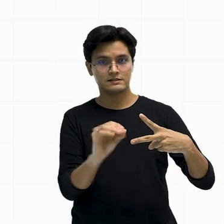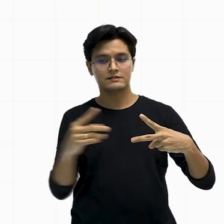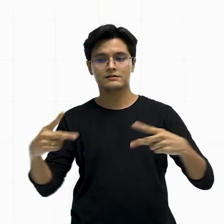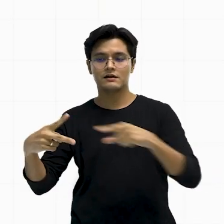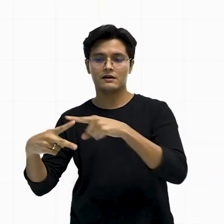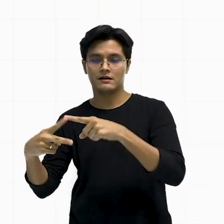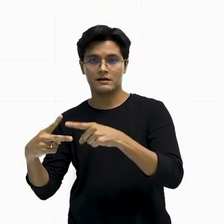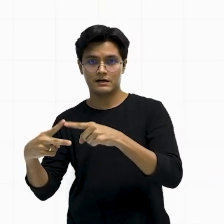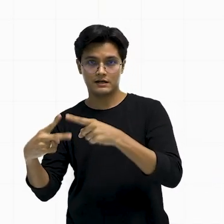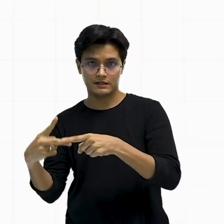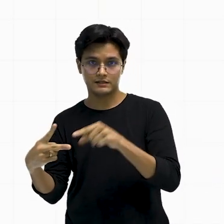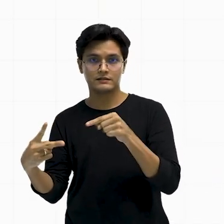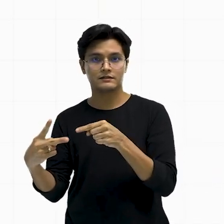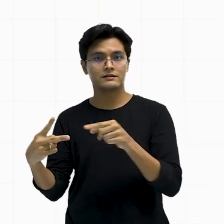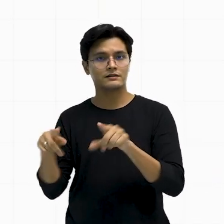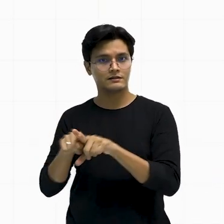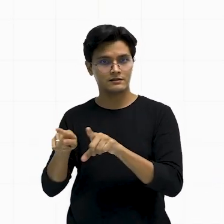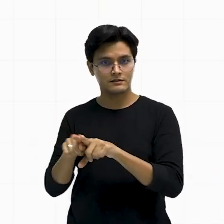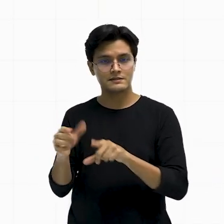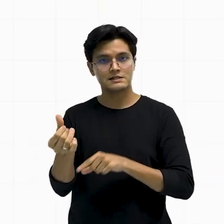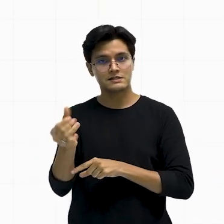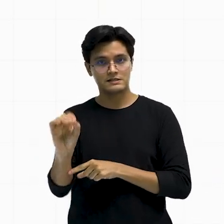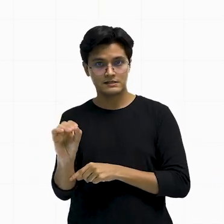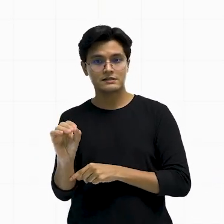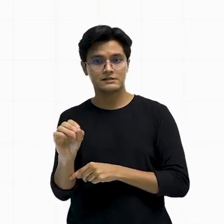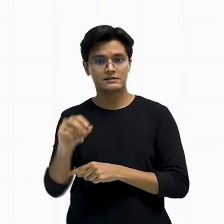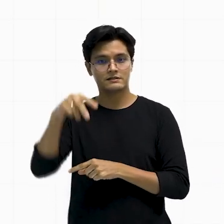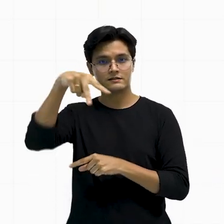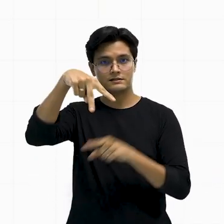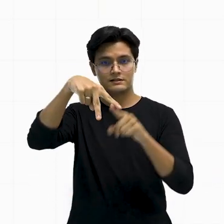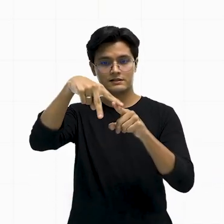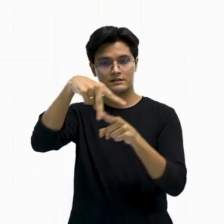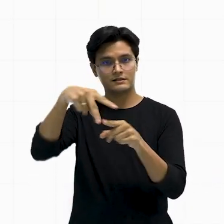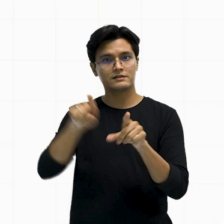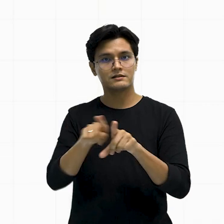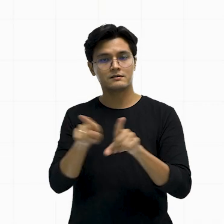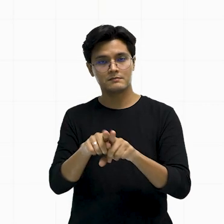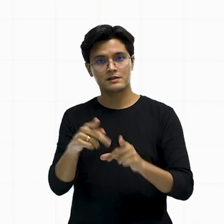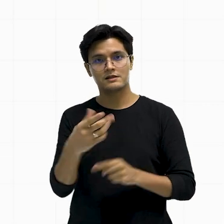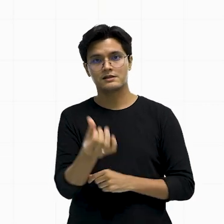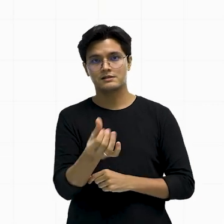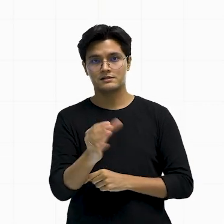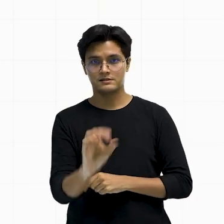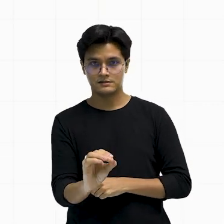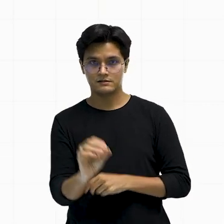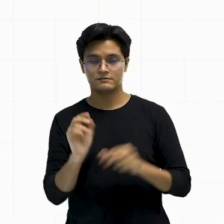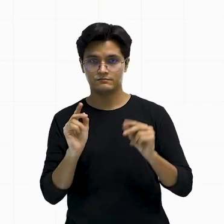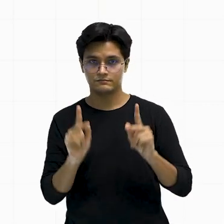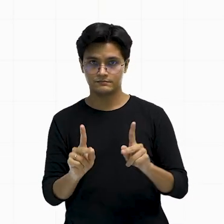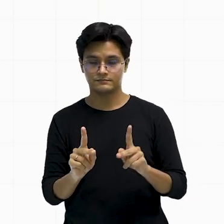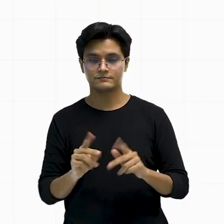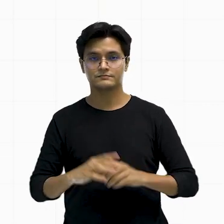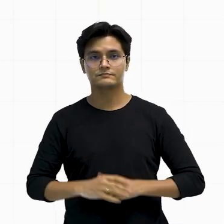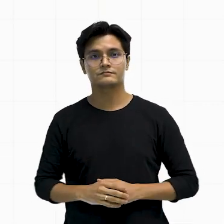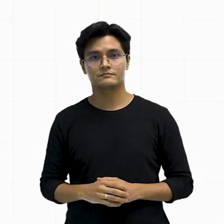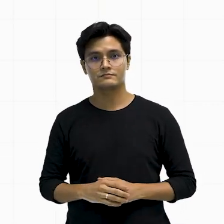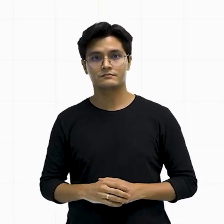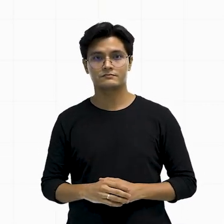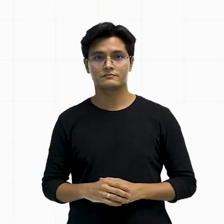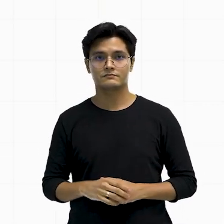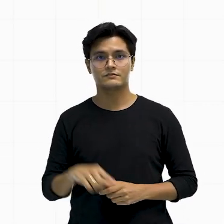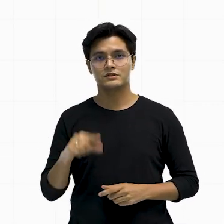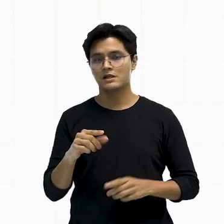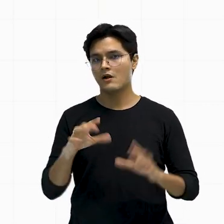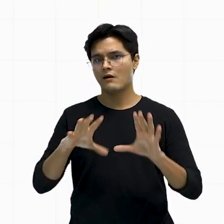também vai valer 60, tá? E aqui vai valer 60, ok? Quando eu somar os três